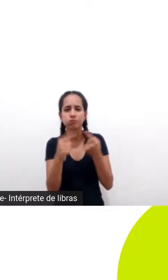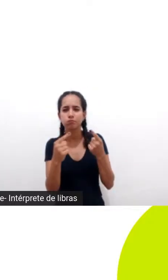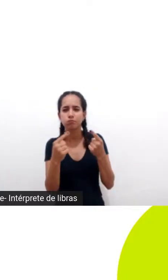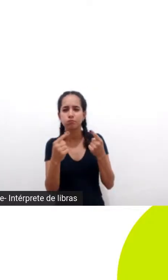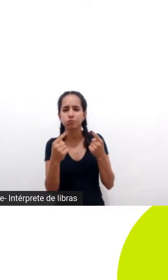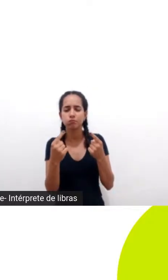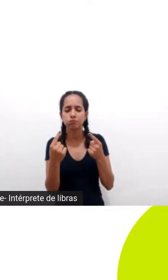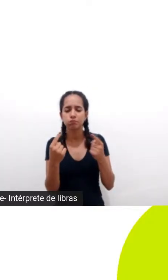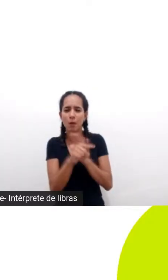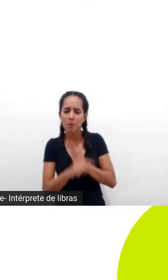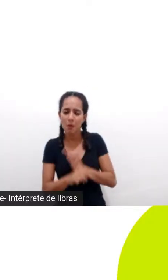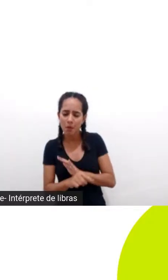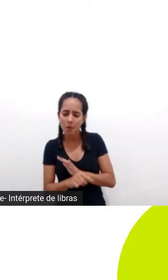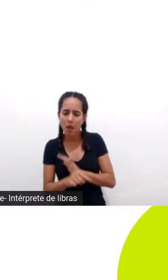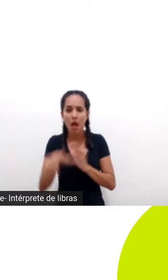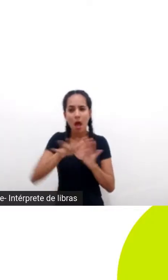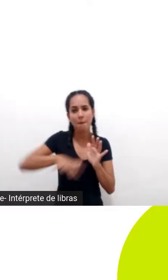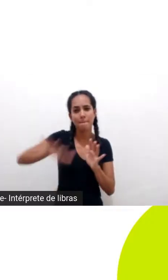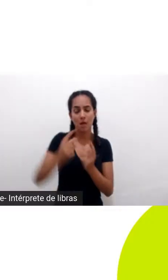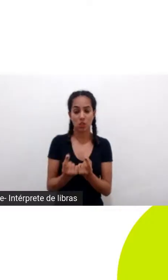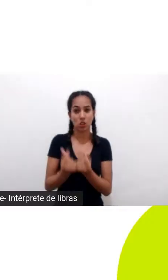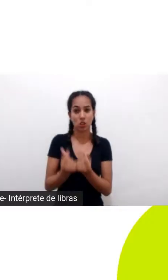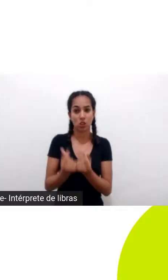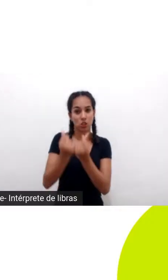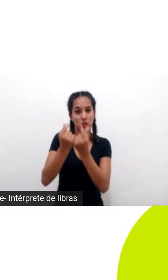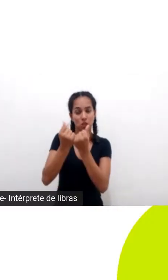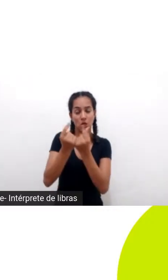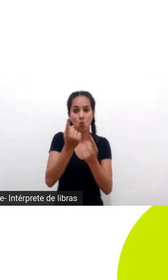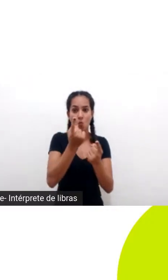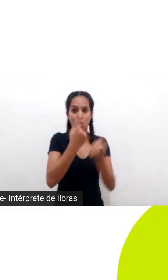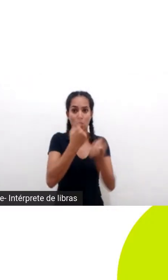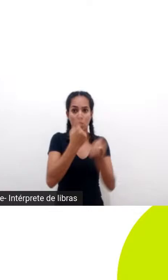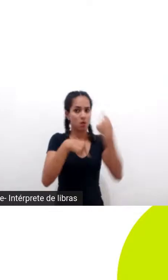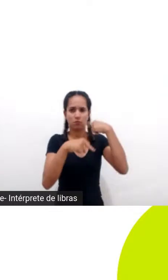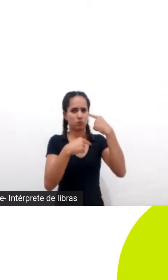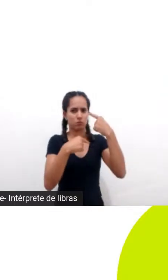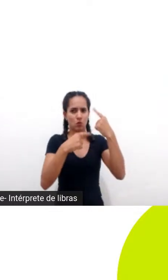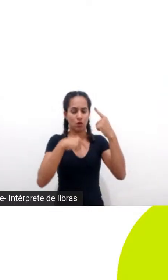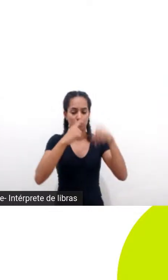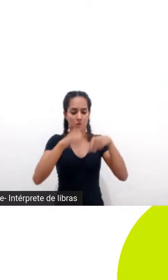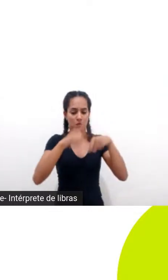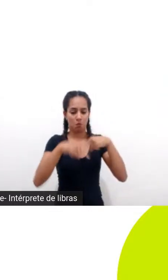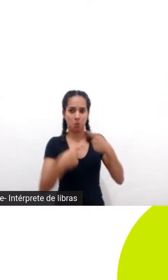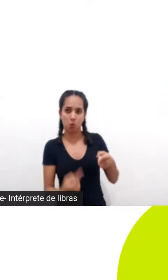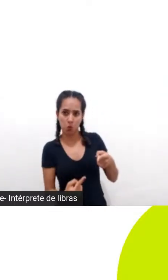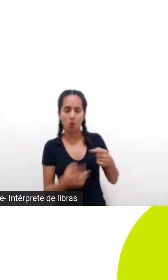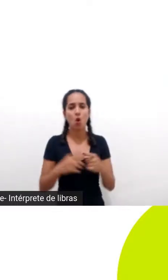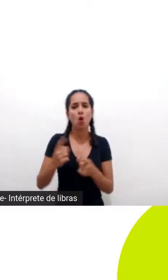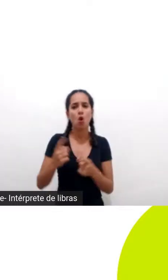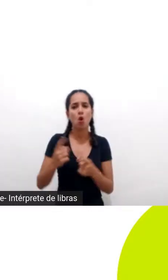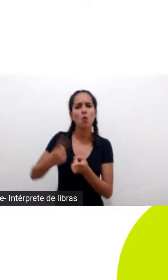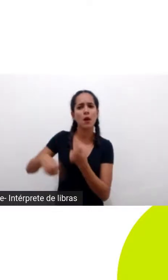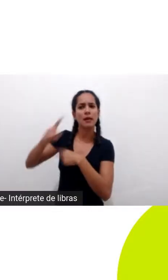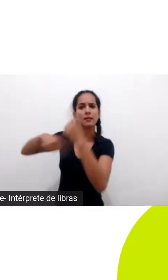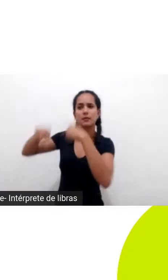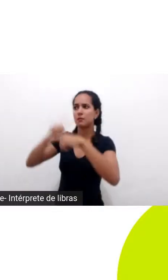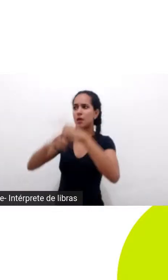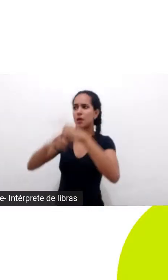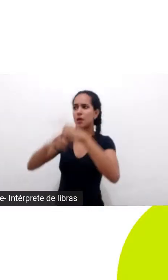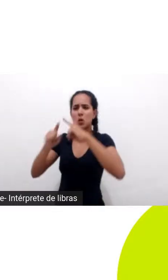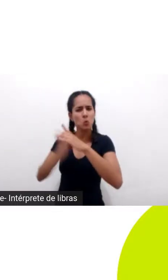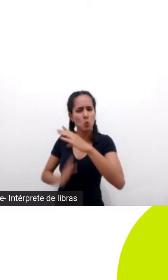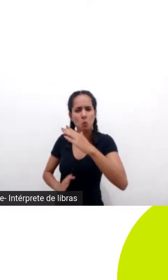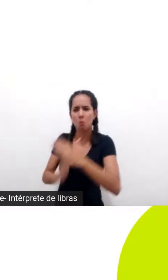como a gente concebe ela hoje então o decrescimento ele vai se perguntar como é que a gente vai buscar crescimento infinito e limitado num país num